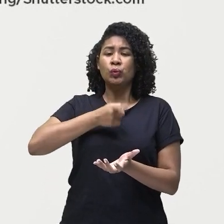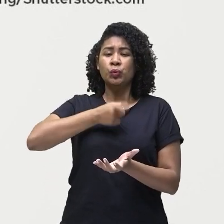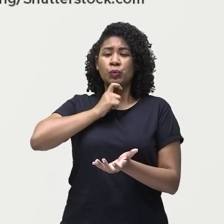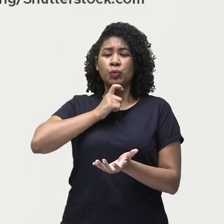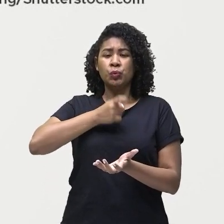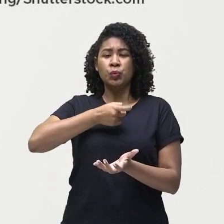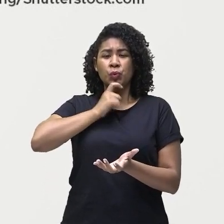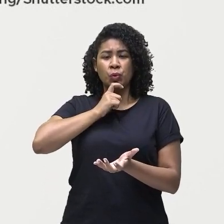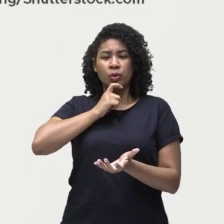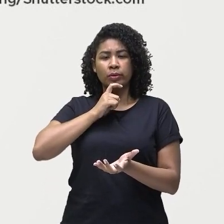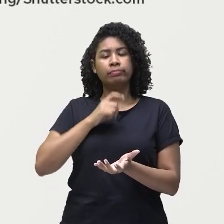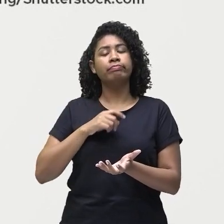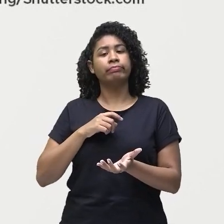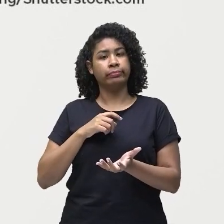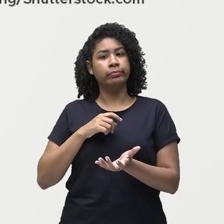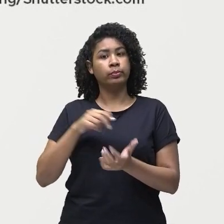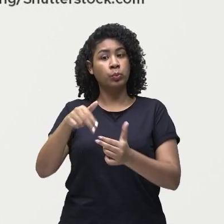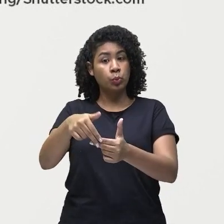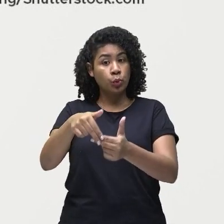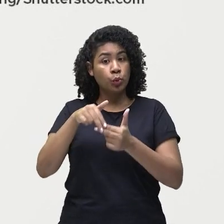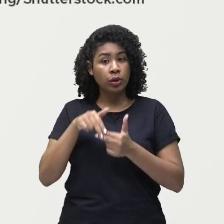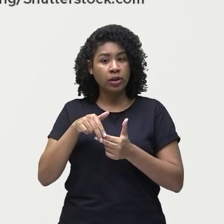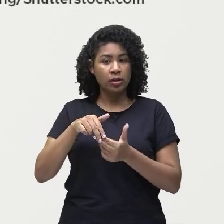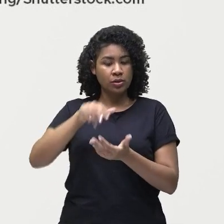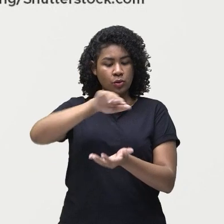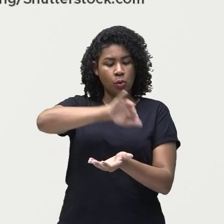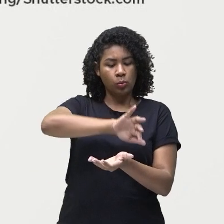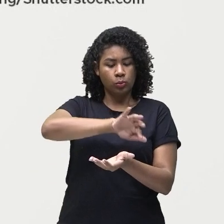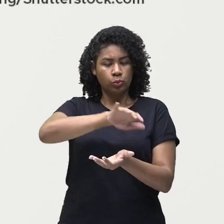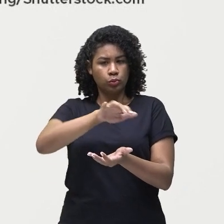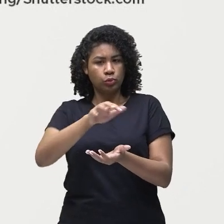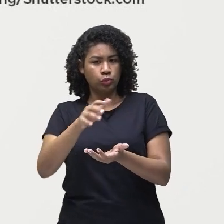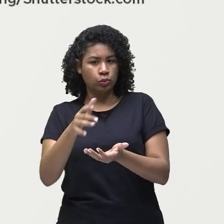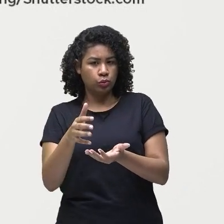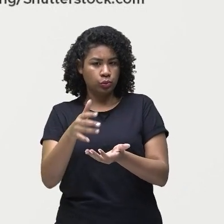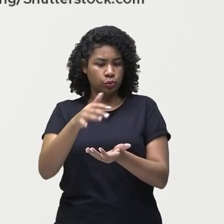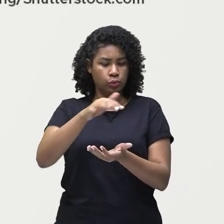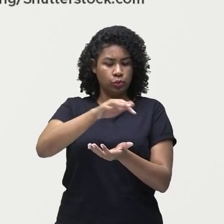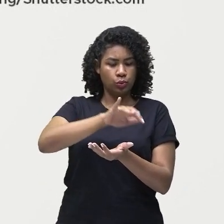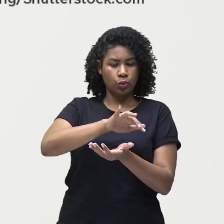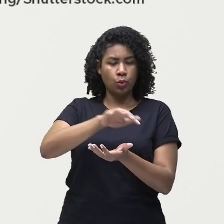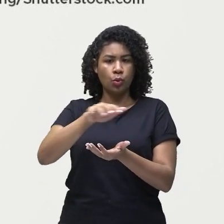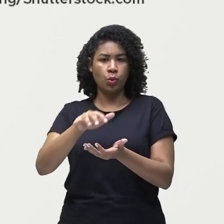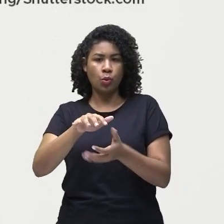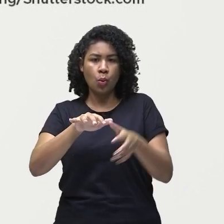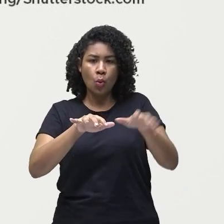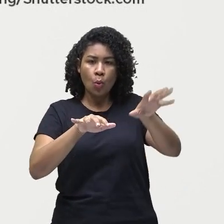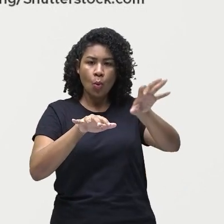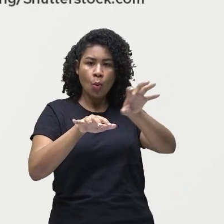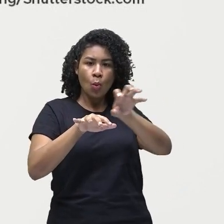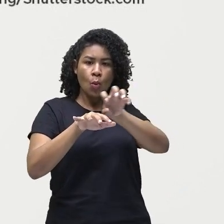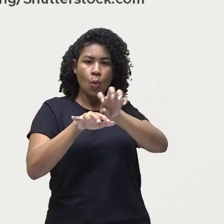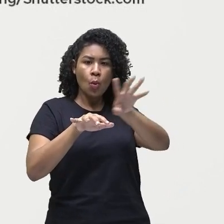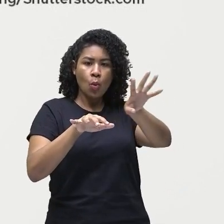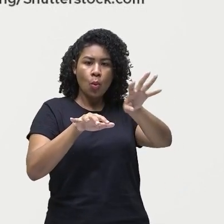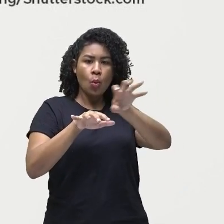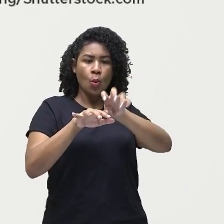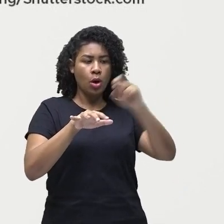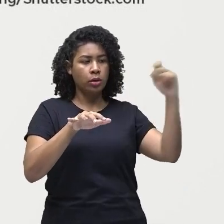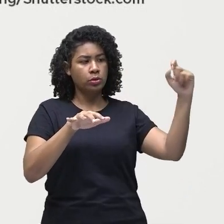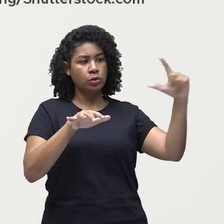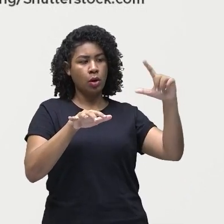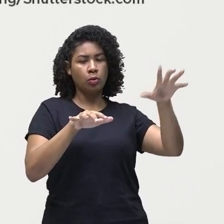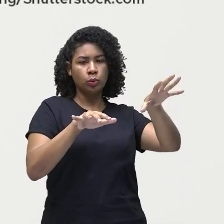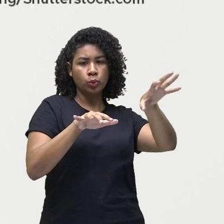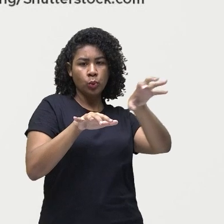atmosfera. Então, essa camada faz com que parte desses raios solares eles fiquem retidos